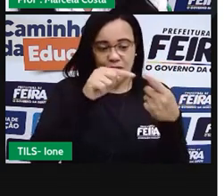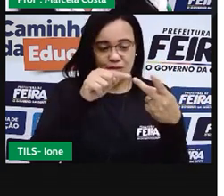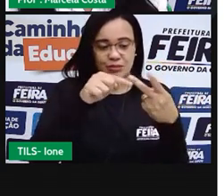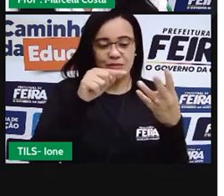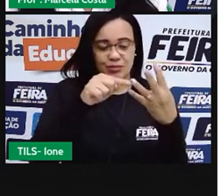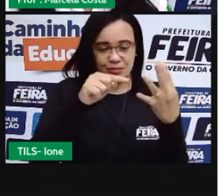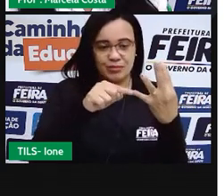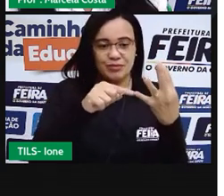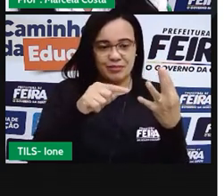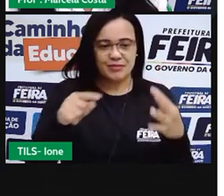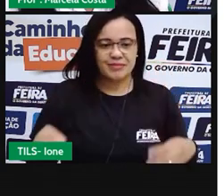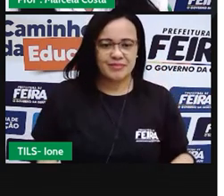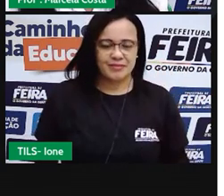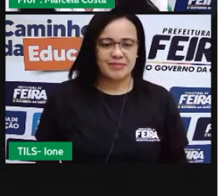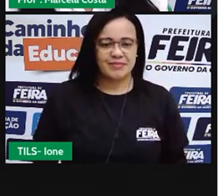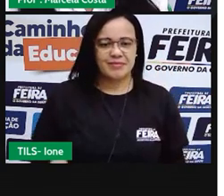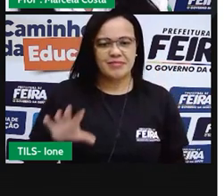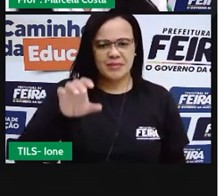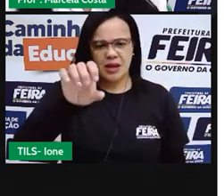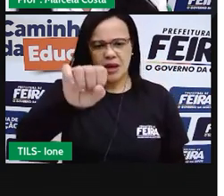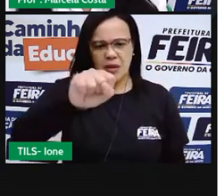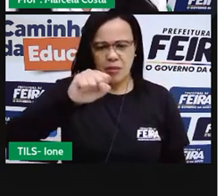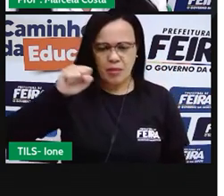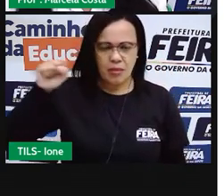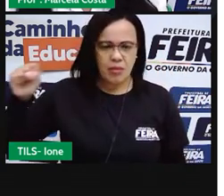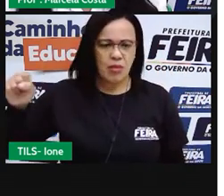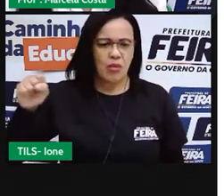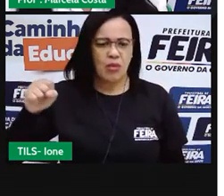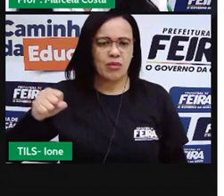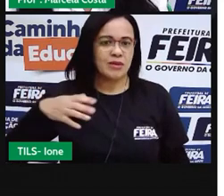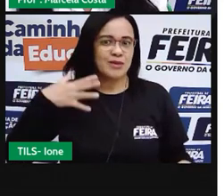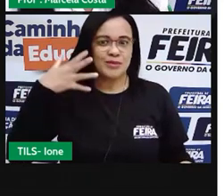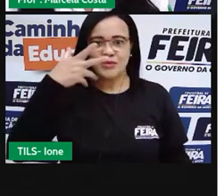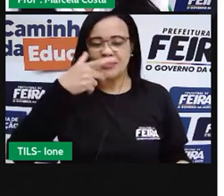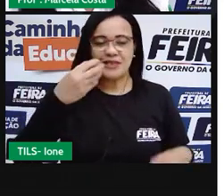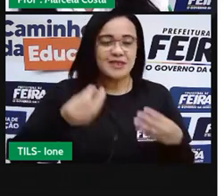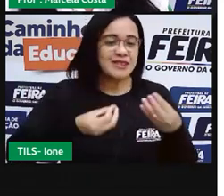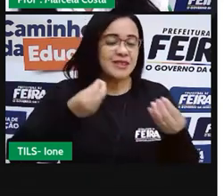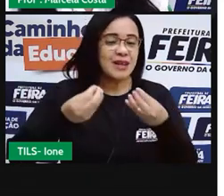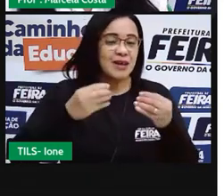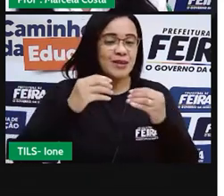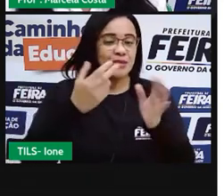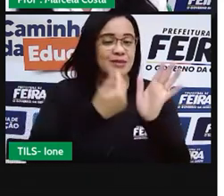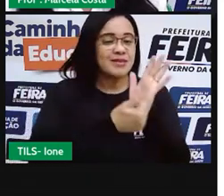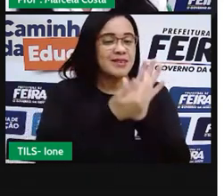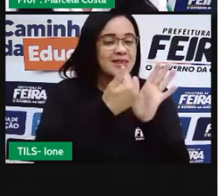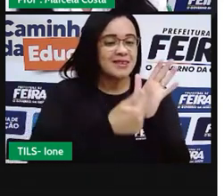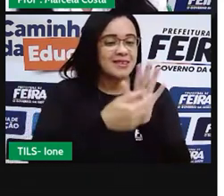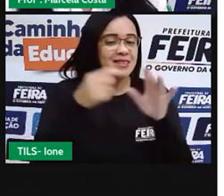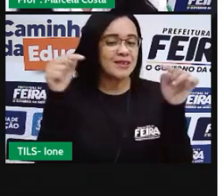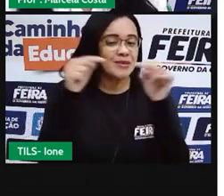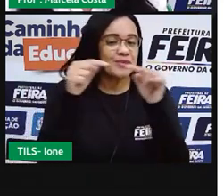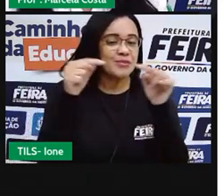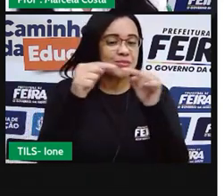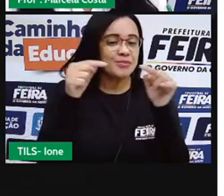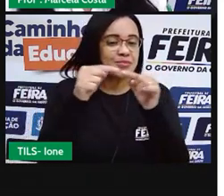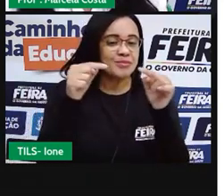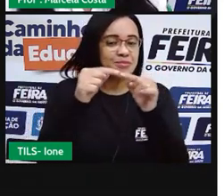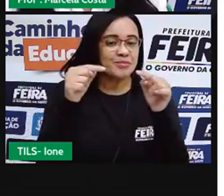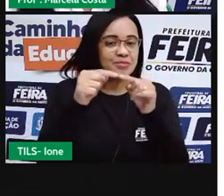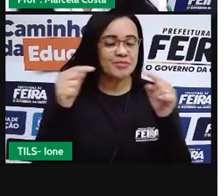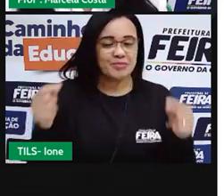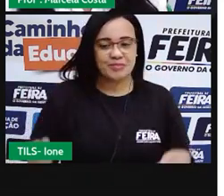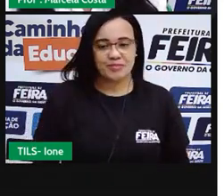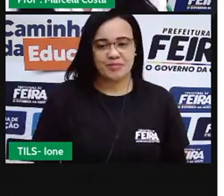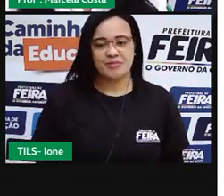e a porta essa porta bonita ela tem o formato de um quadrado de um